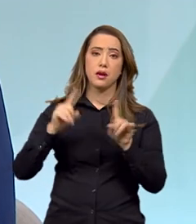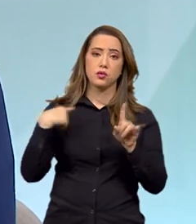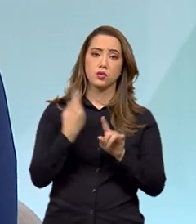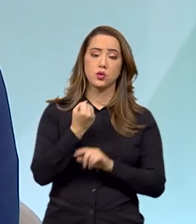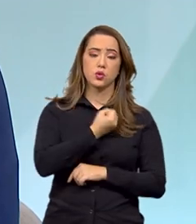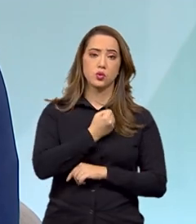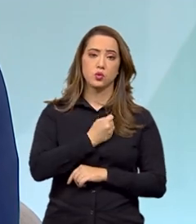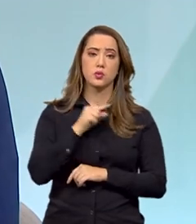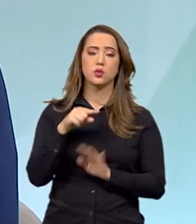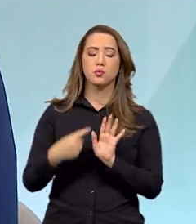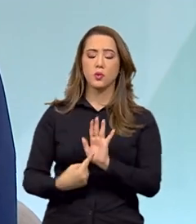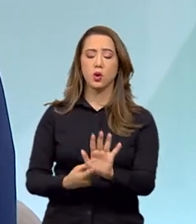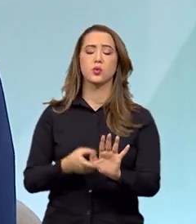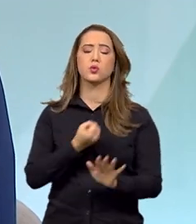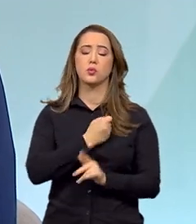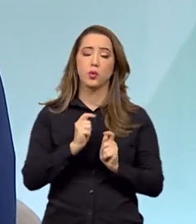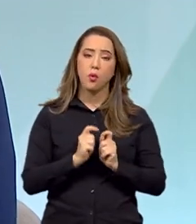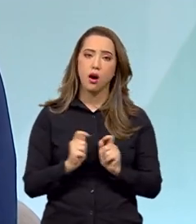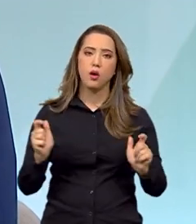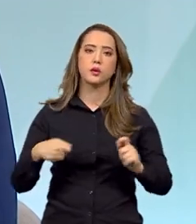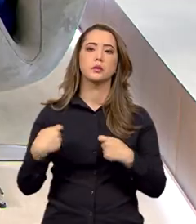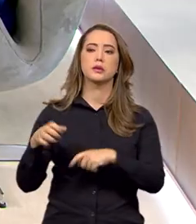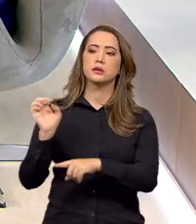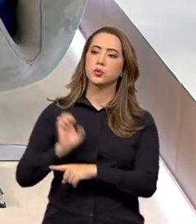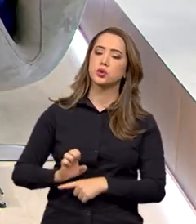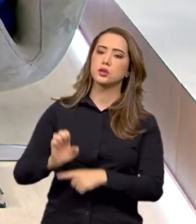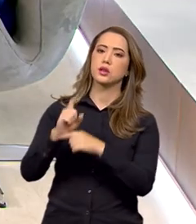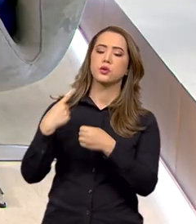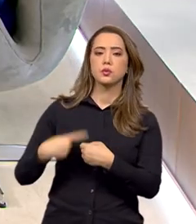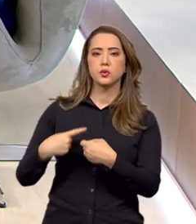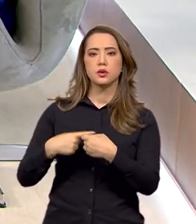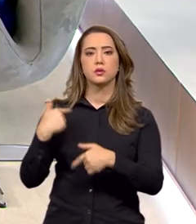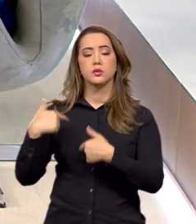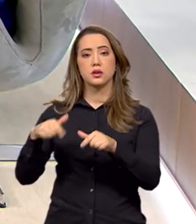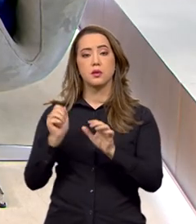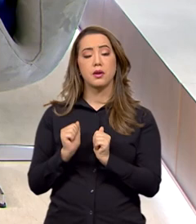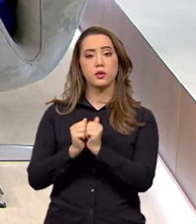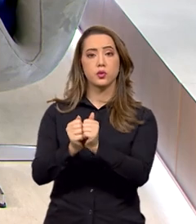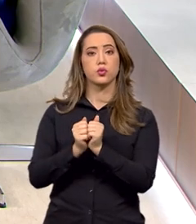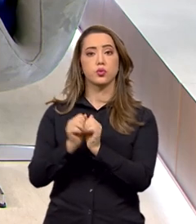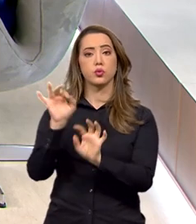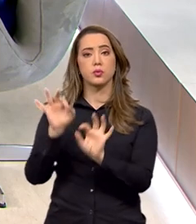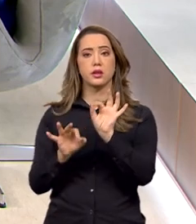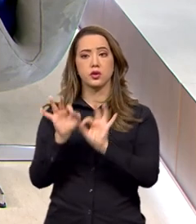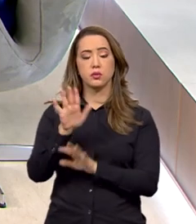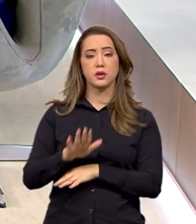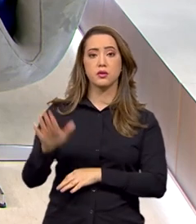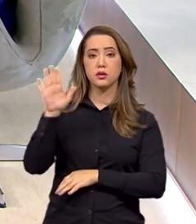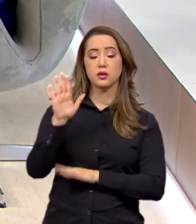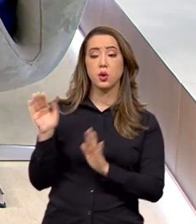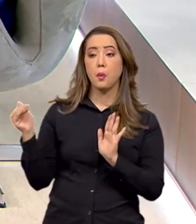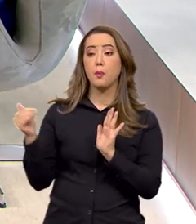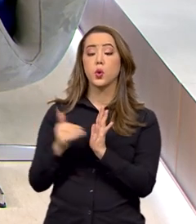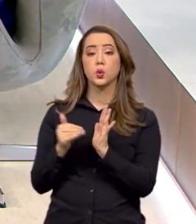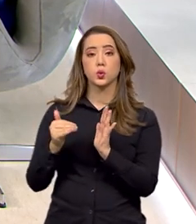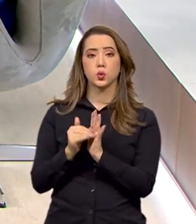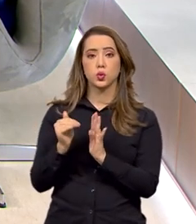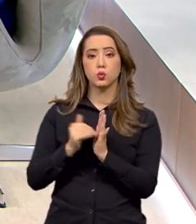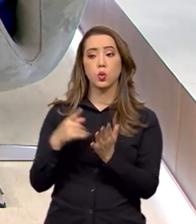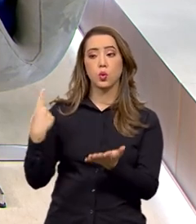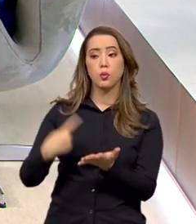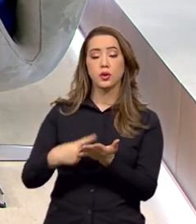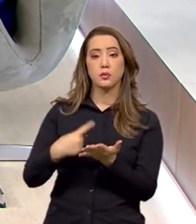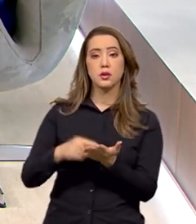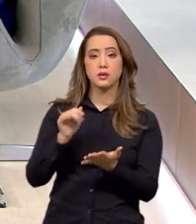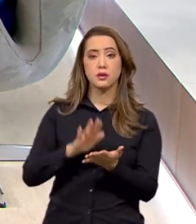indicadores ainda são altos, precisamos de estados e municípios implementando as ações do Plano Nacional. E, por último, o Pacto Nacional